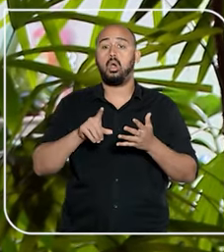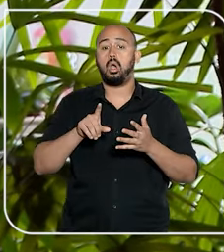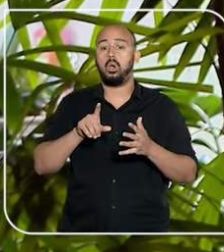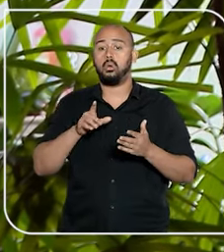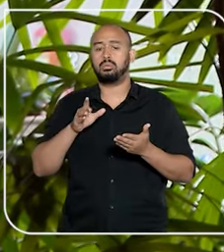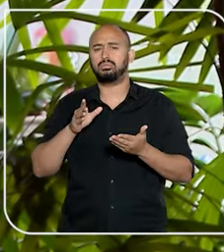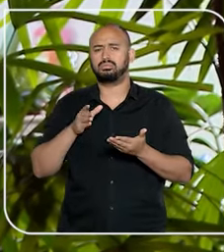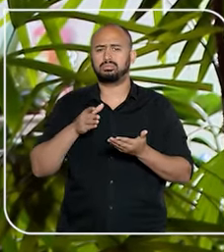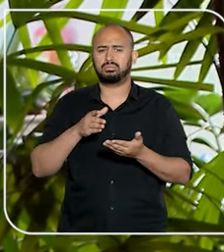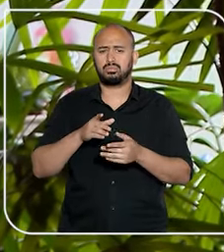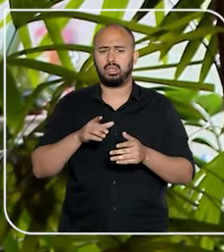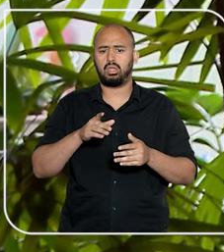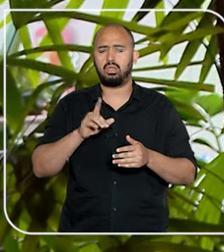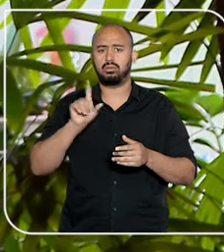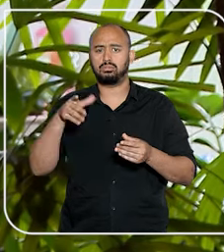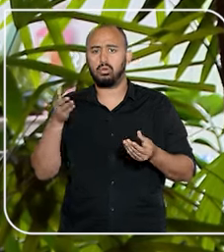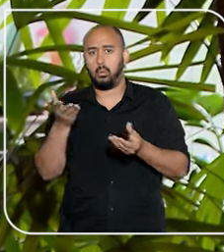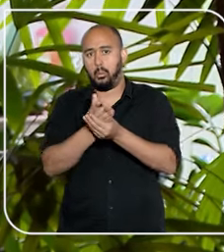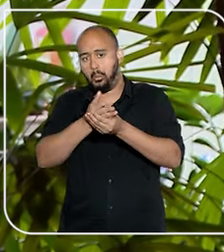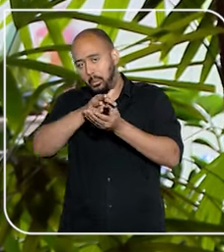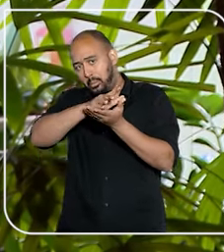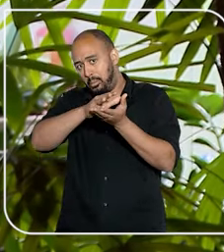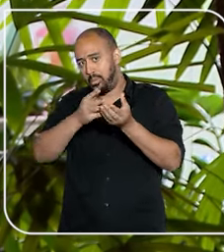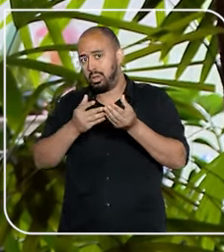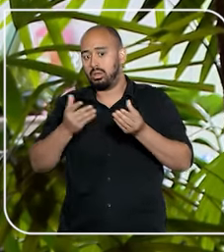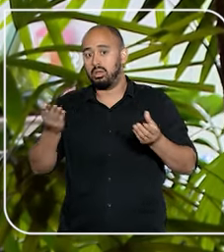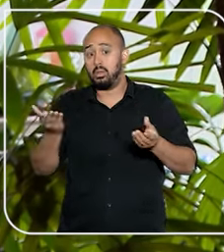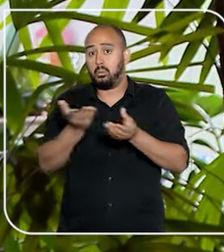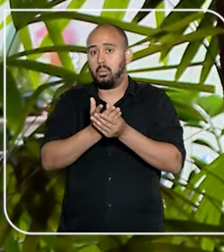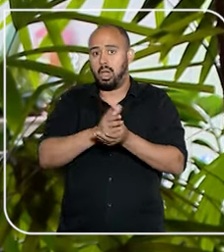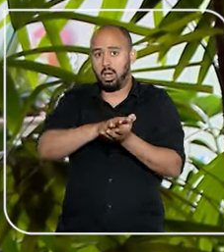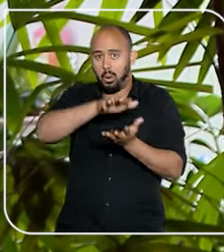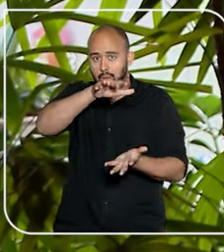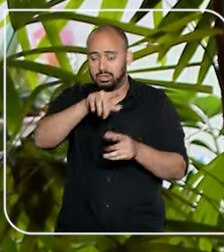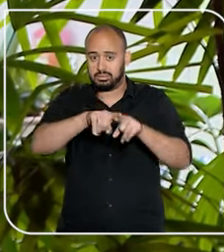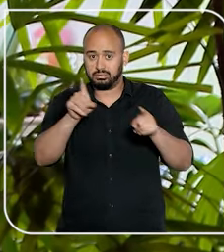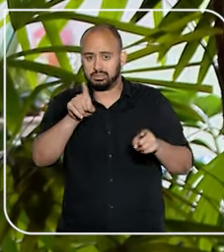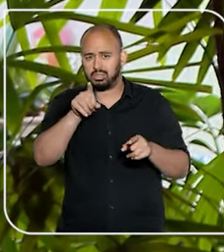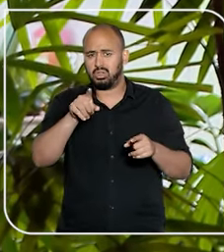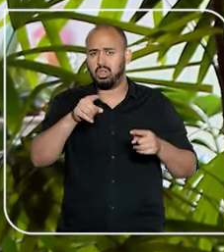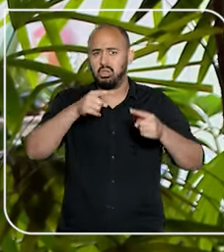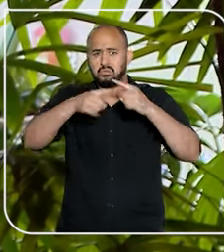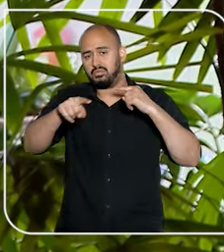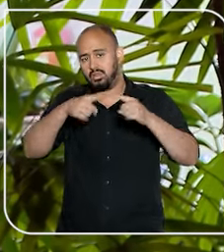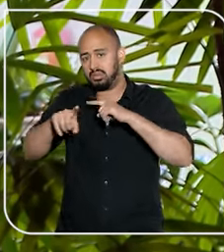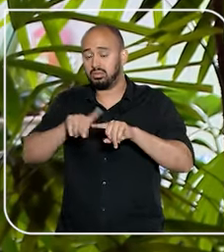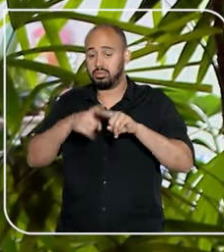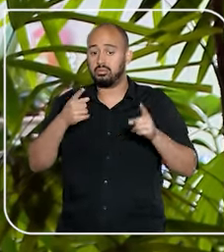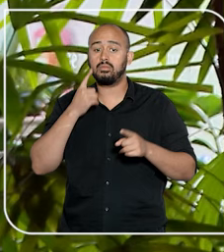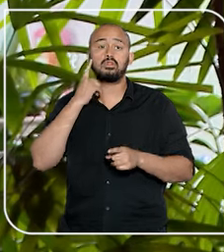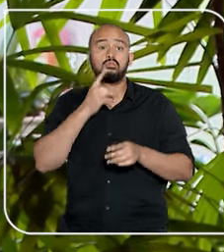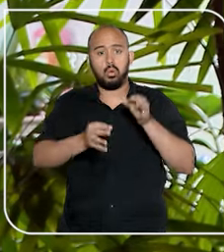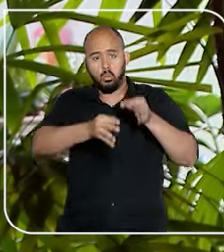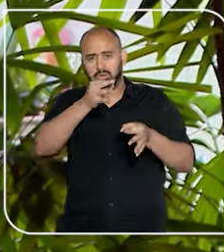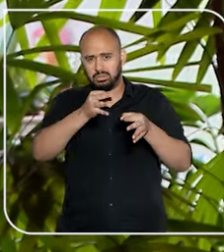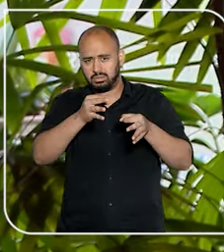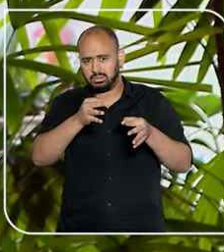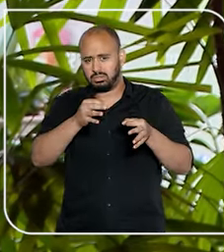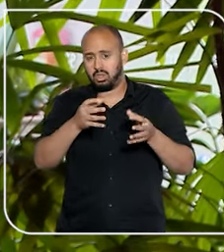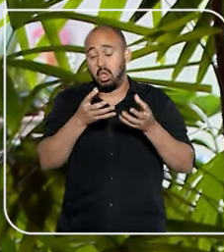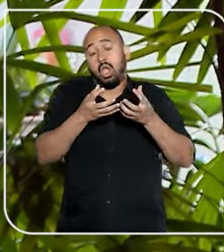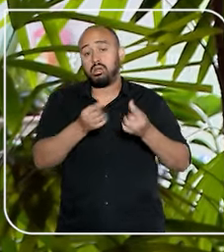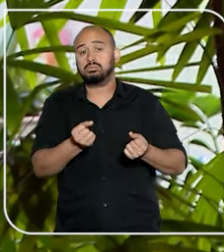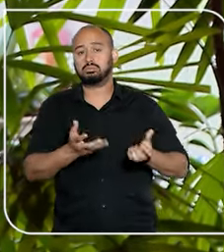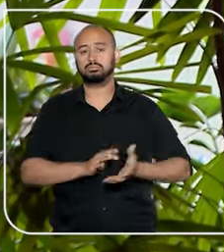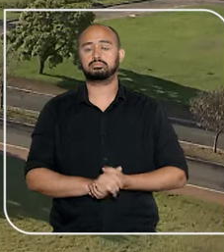embargos de divergência, ainda não julgados pela terceira sessão, e ao mesmo tempo recursos extraordinários, ainda pendentes do juízo